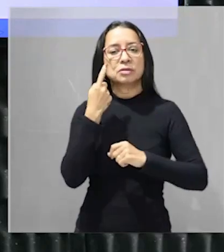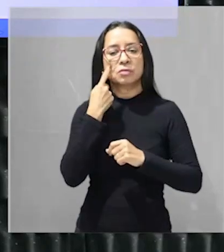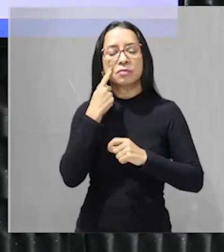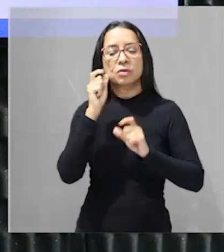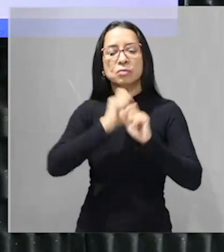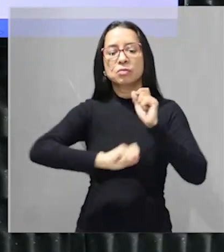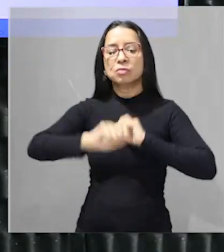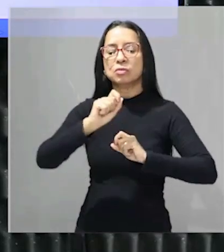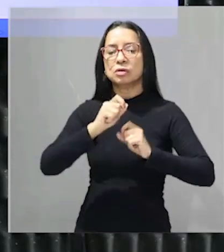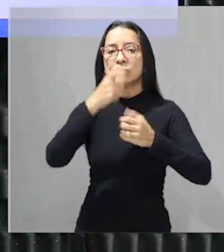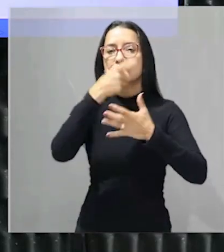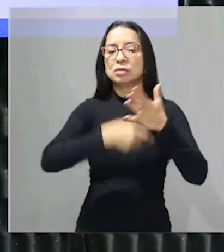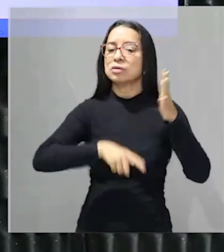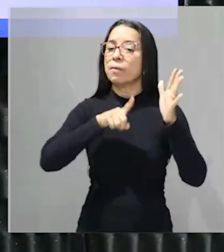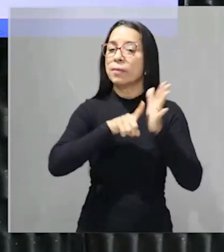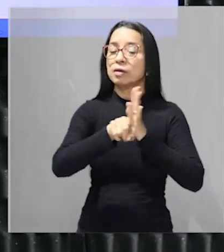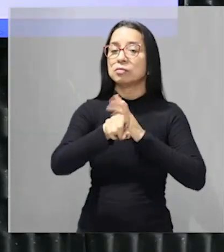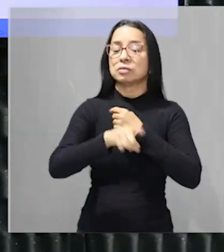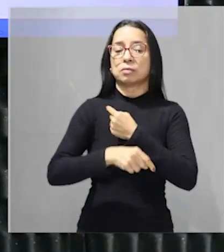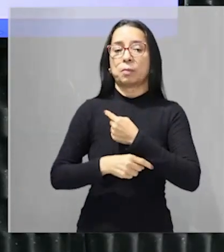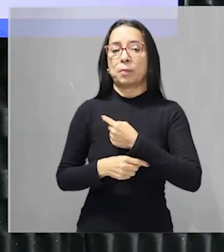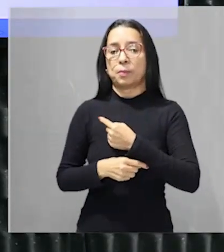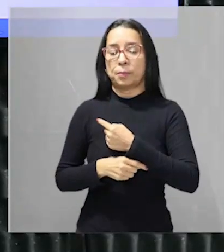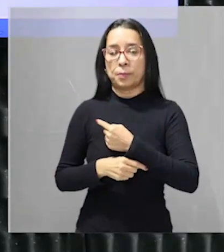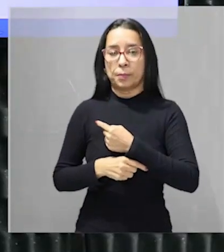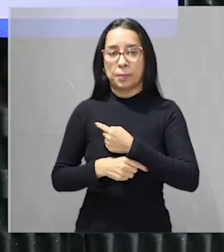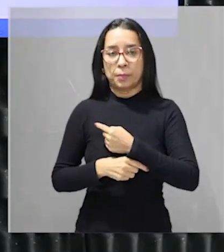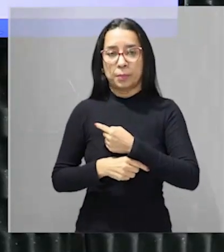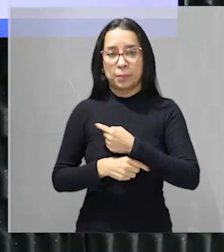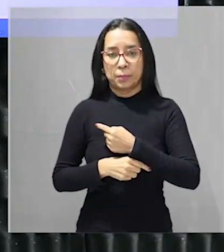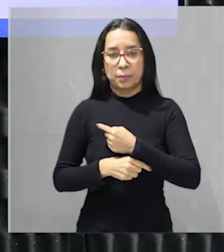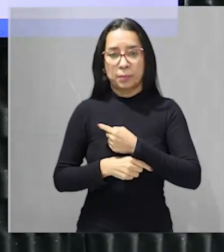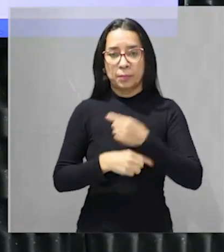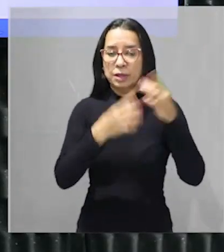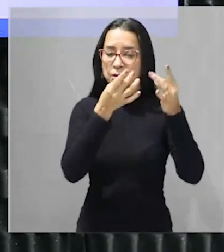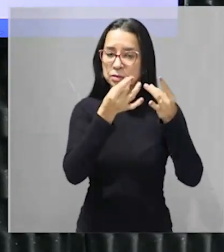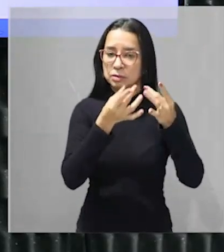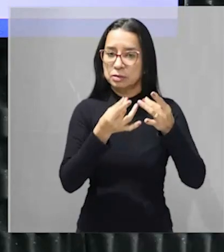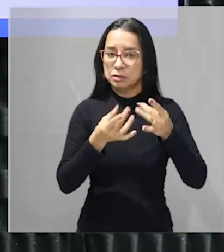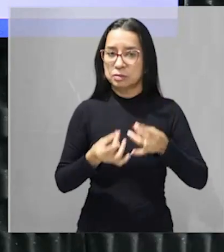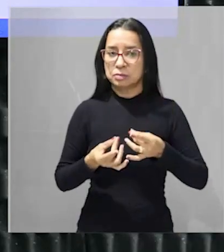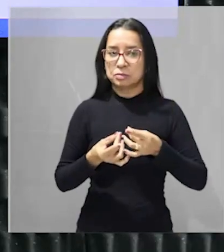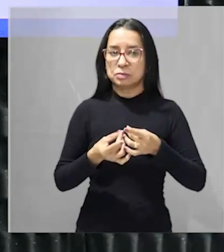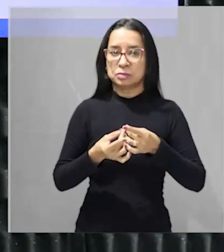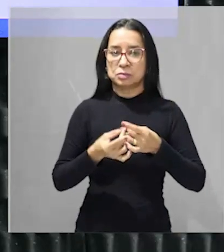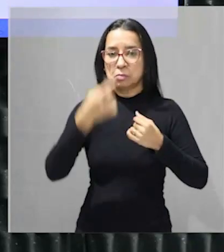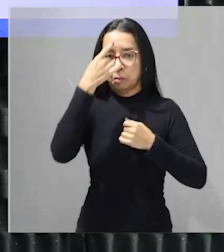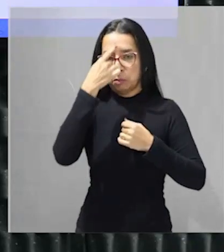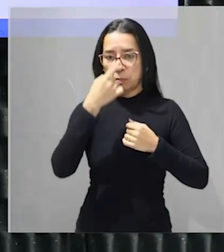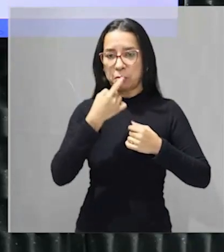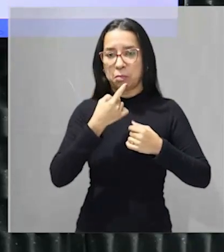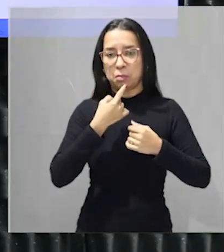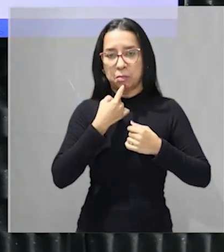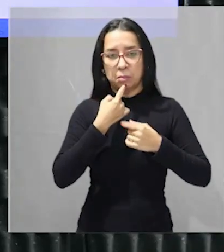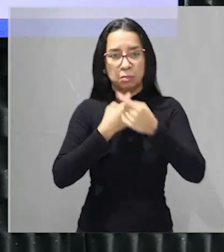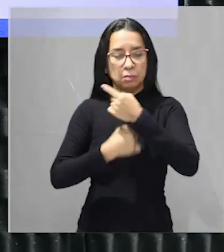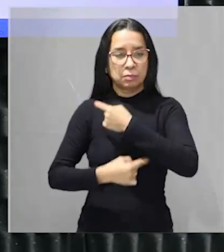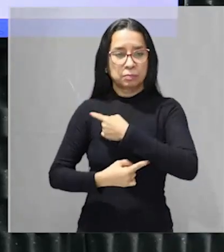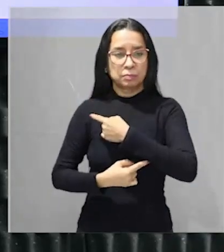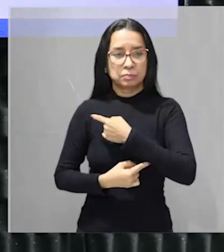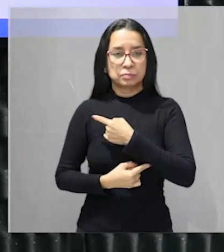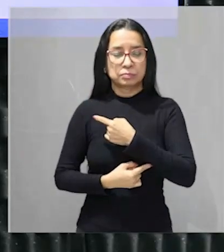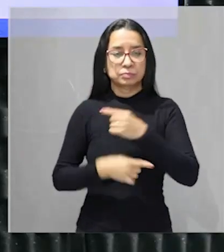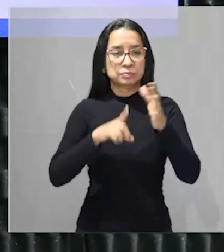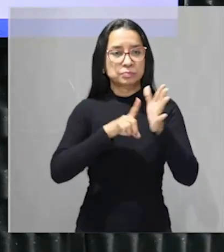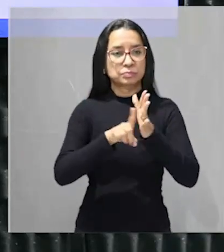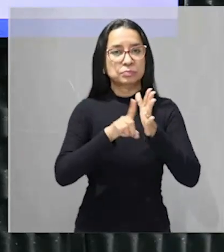me perguntar para a gente conseguir responder essa questão então a descrição refere-se a vegetação ilustrada em vamos lá questão